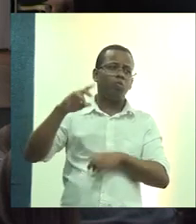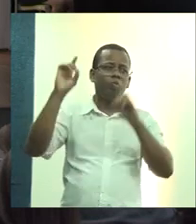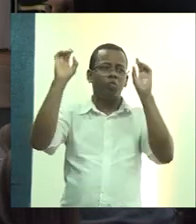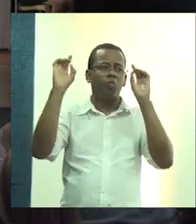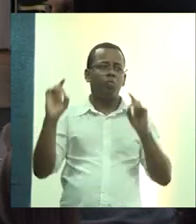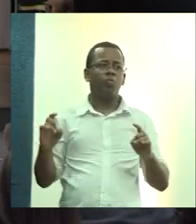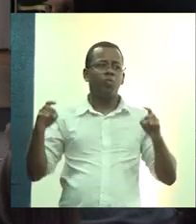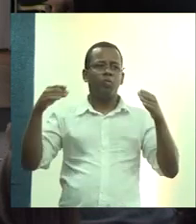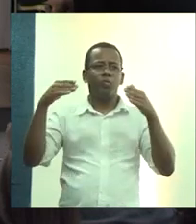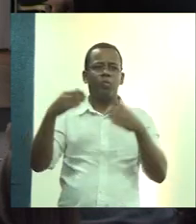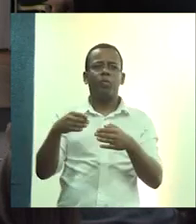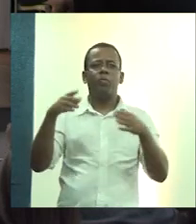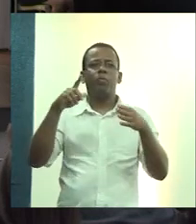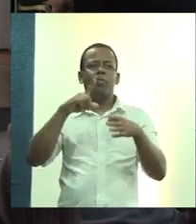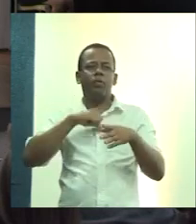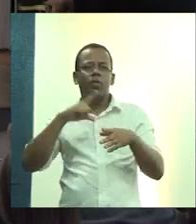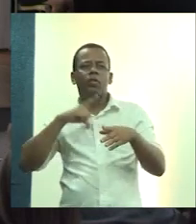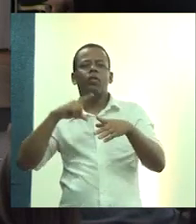intervenções.